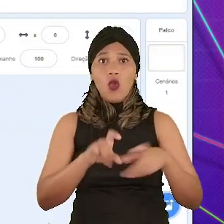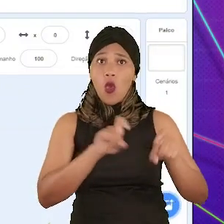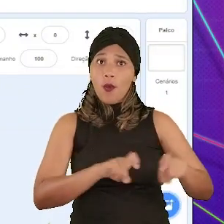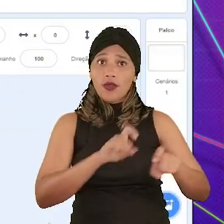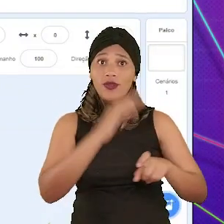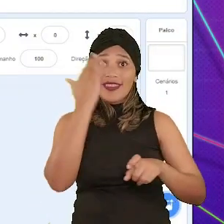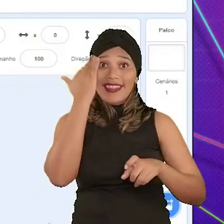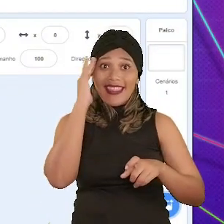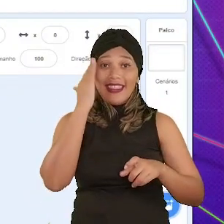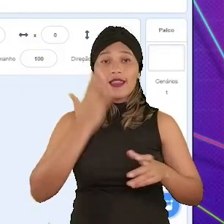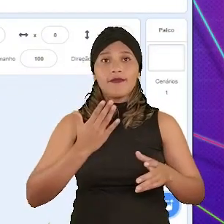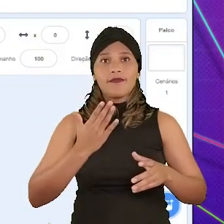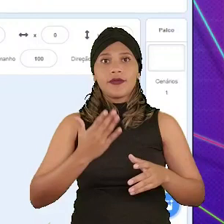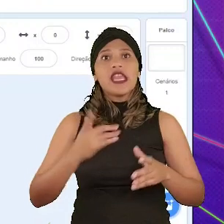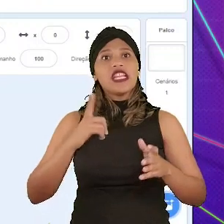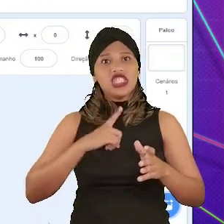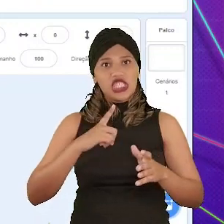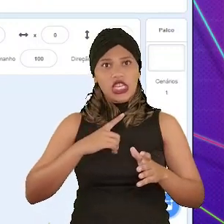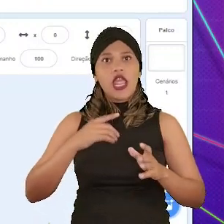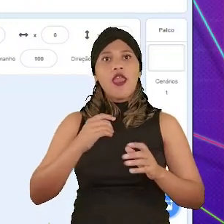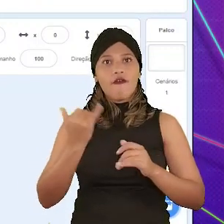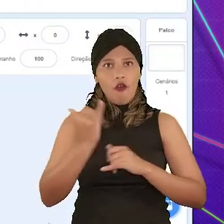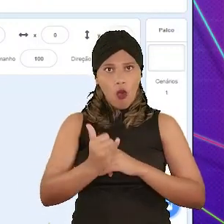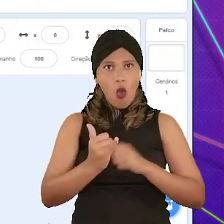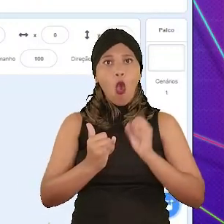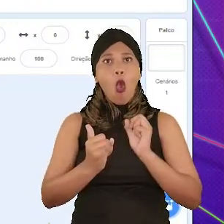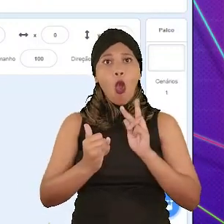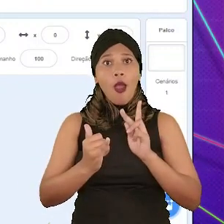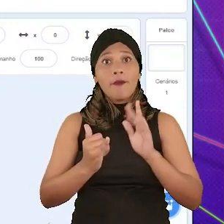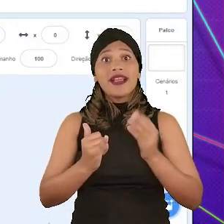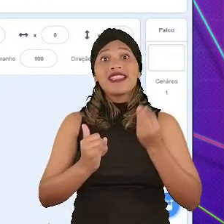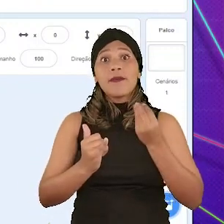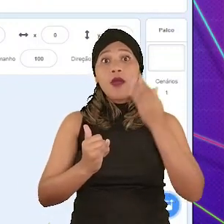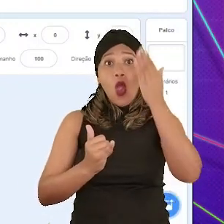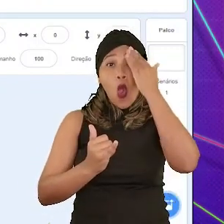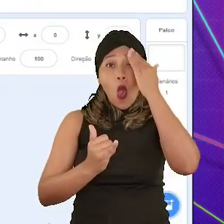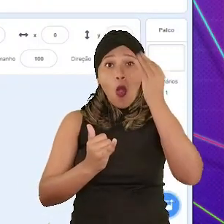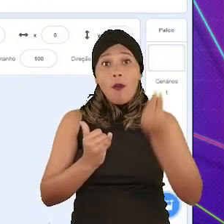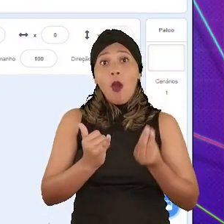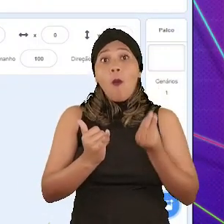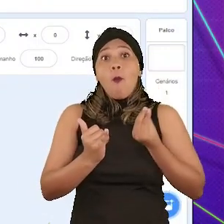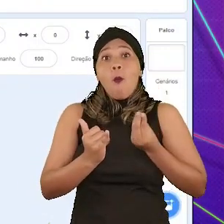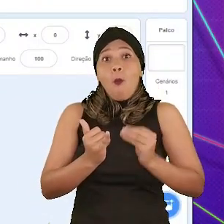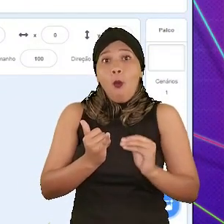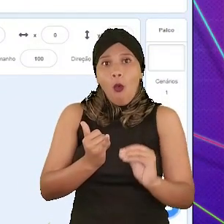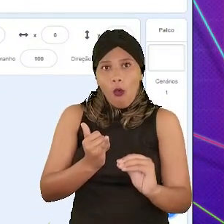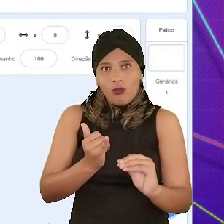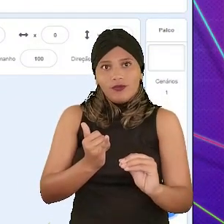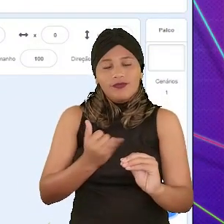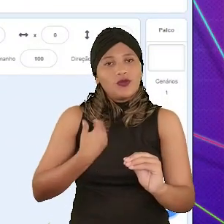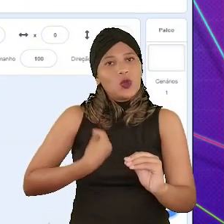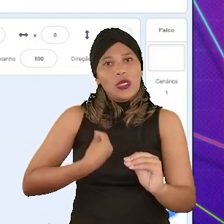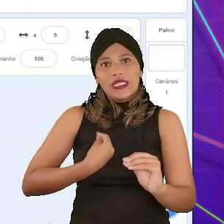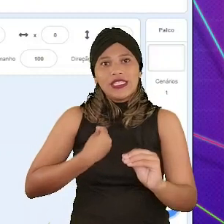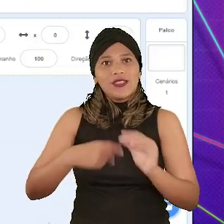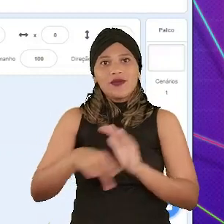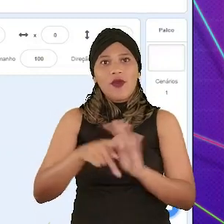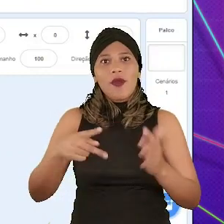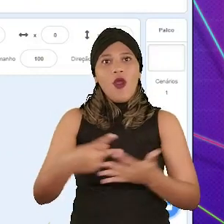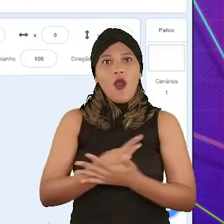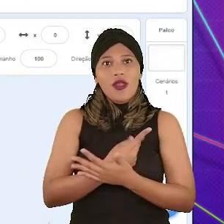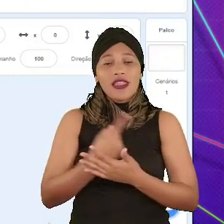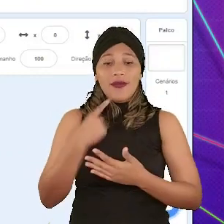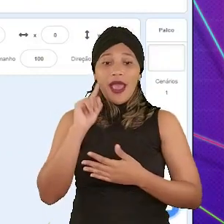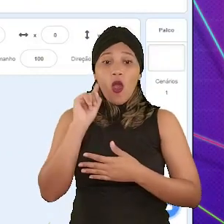o que a gente quer que ele faça. Mesmo que ele tenha Adicione 10AX e nós temos o ator do gato selecionado do lado direito, ainda não